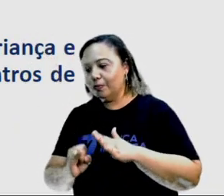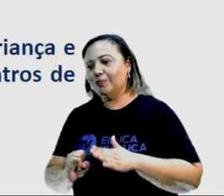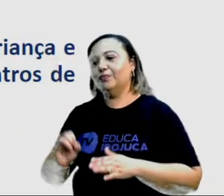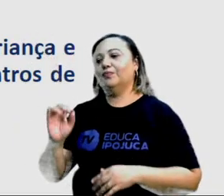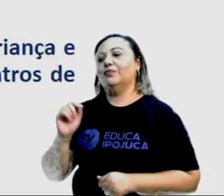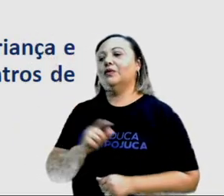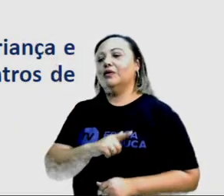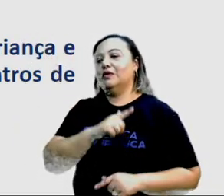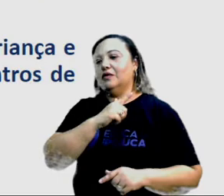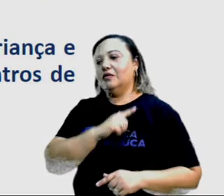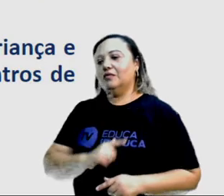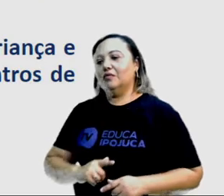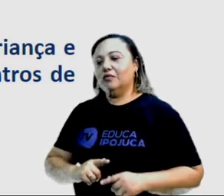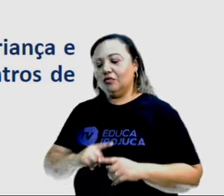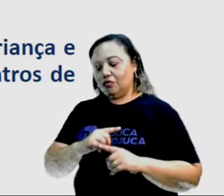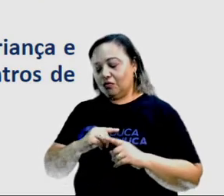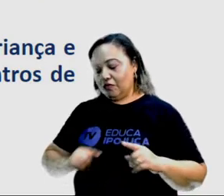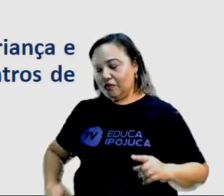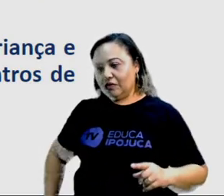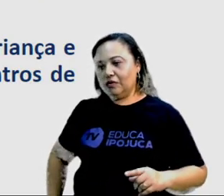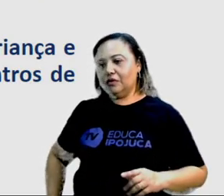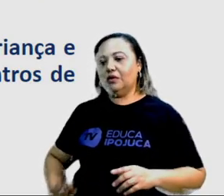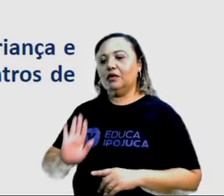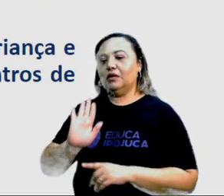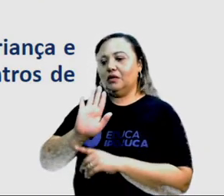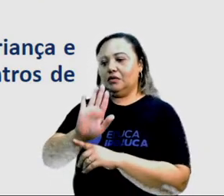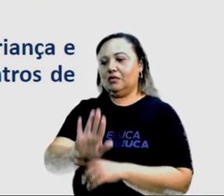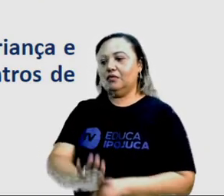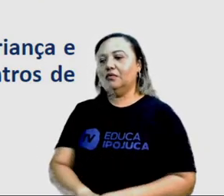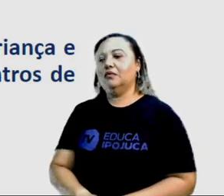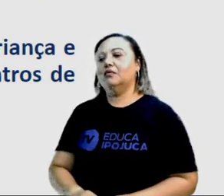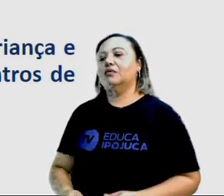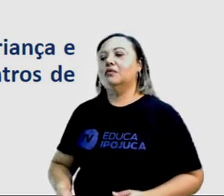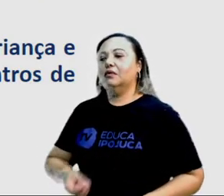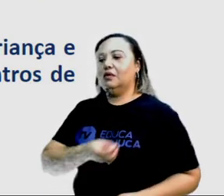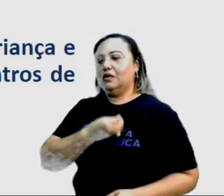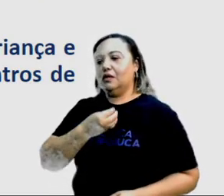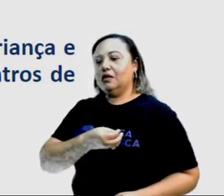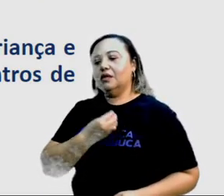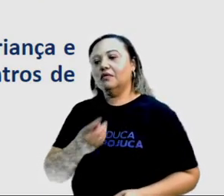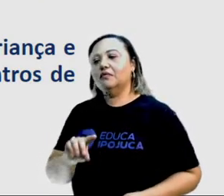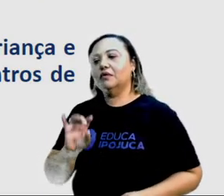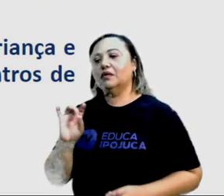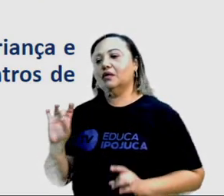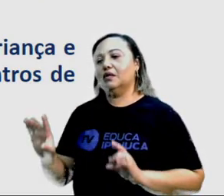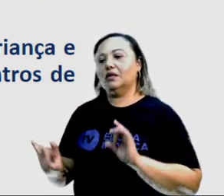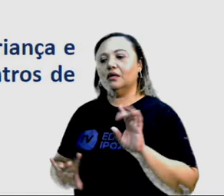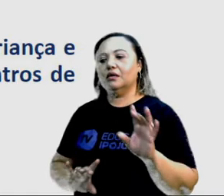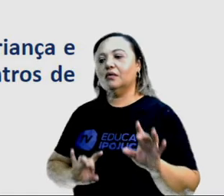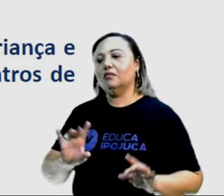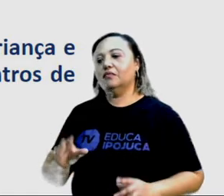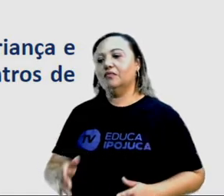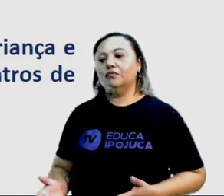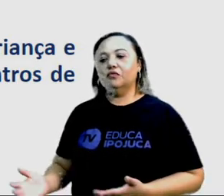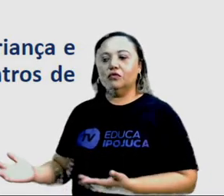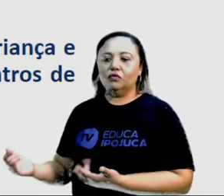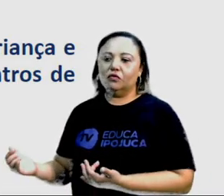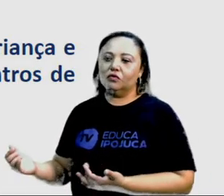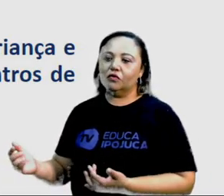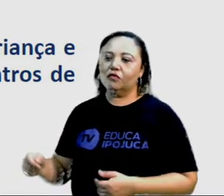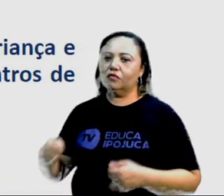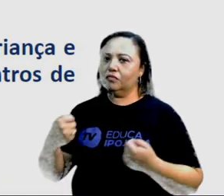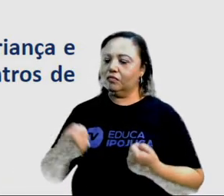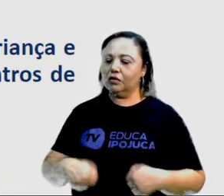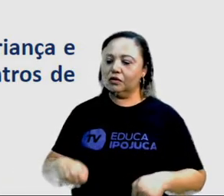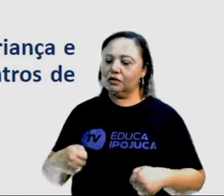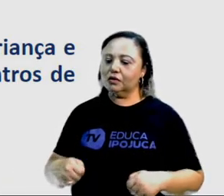político de sociedade que valorize a vida em todas as suas formas. Nossos jovens não precisam ir para